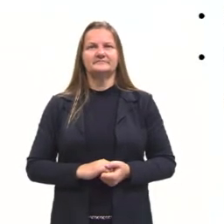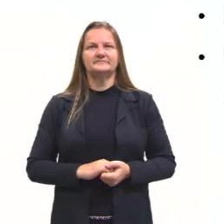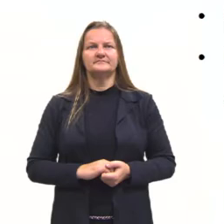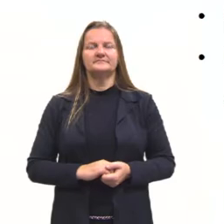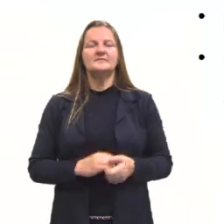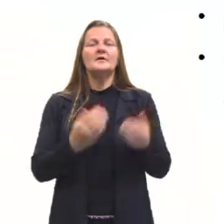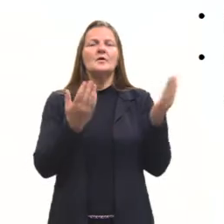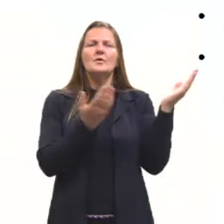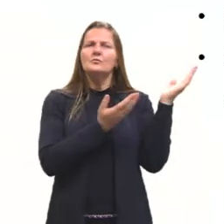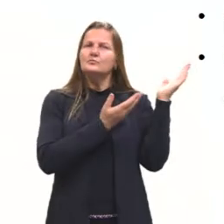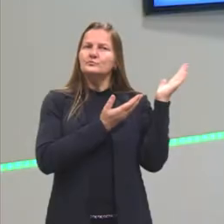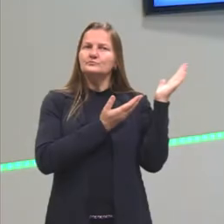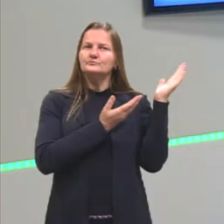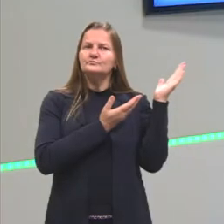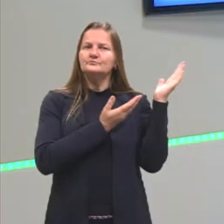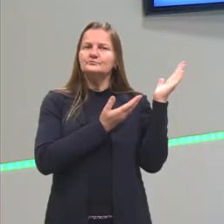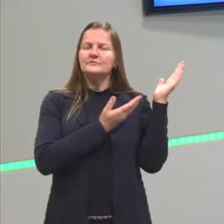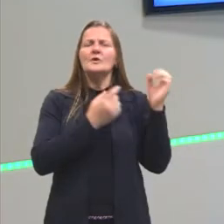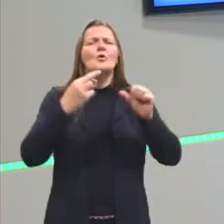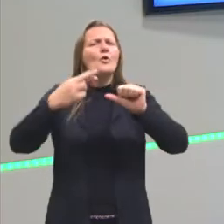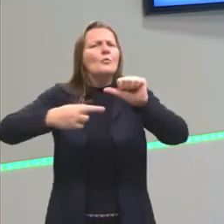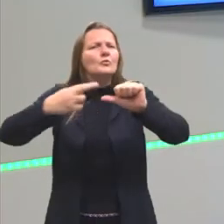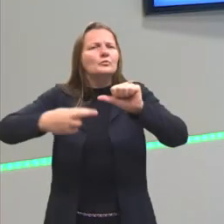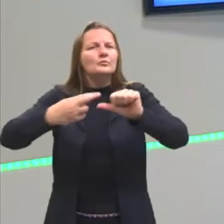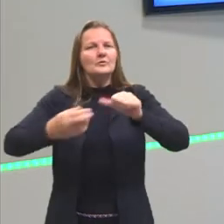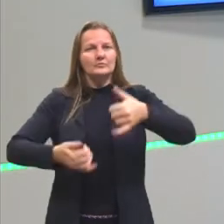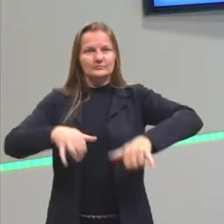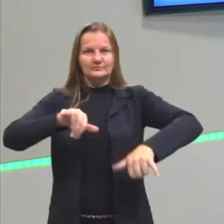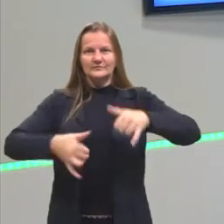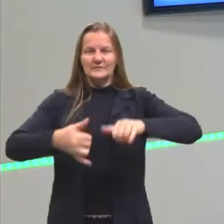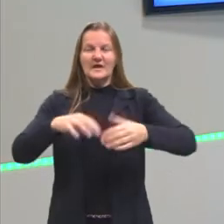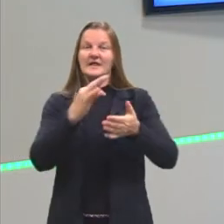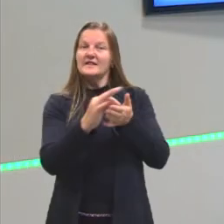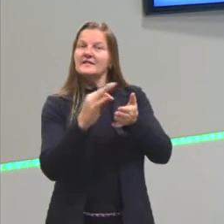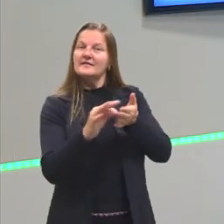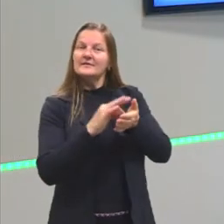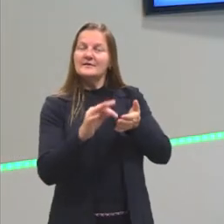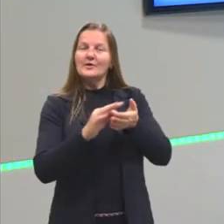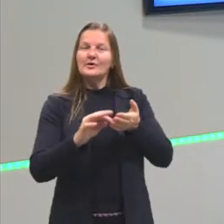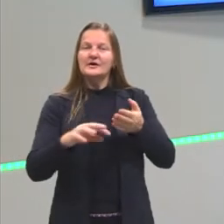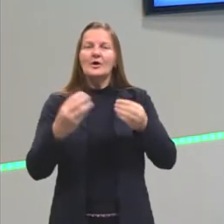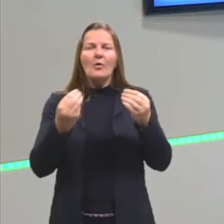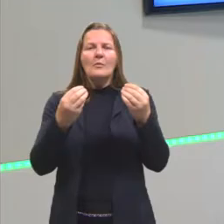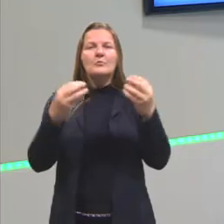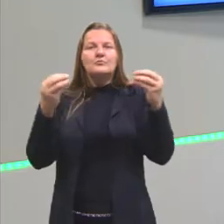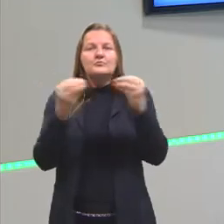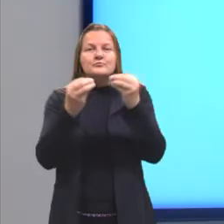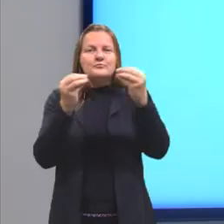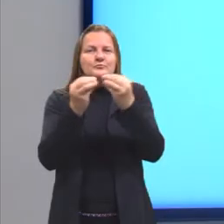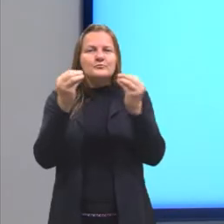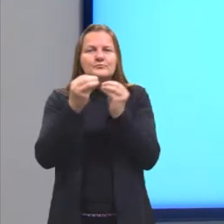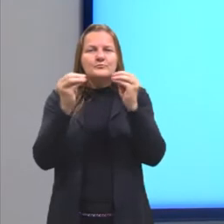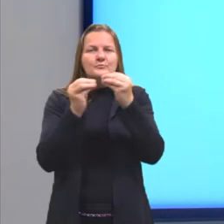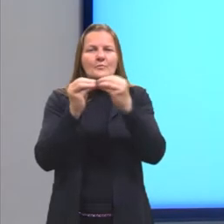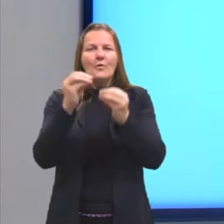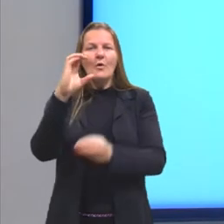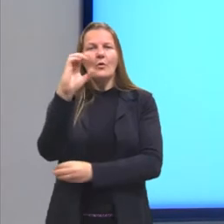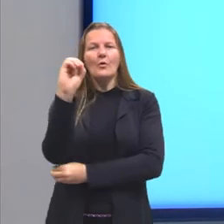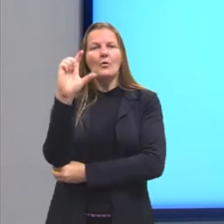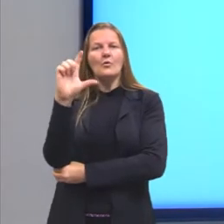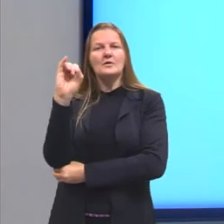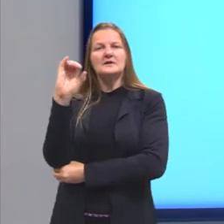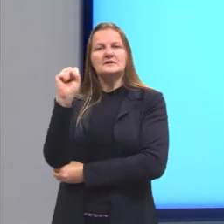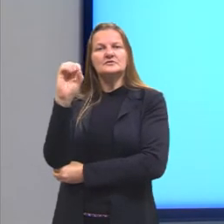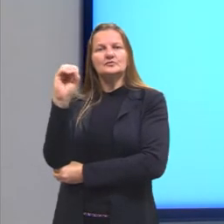Para ocorrer essas reações químicas, existe uma teoria chamada teoria de colisões. O que seria isso? A teoria de colisão